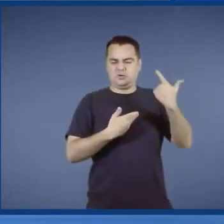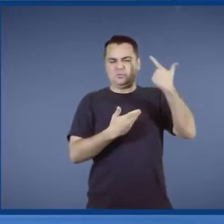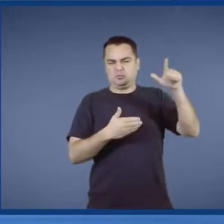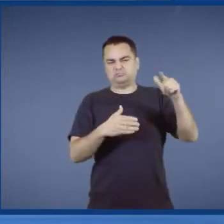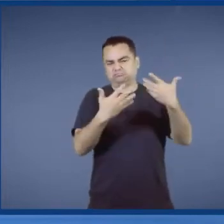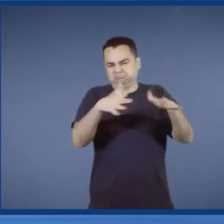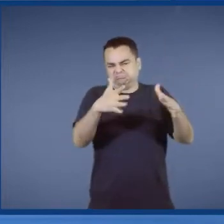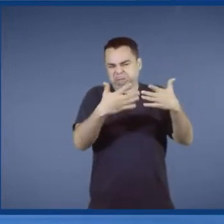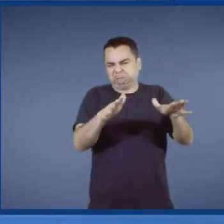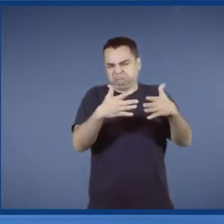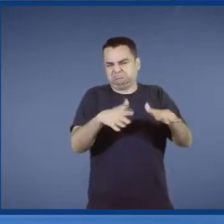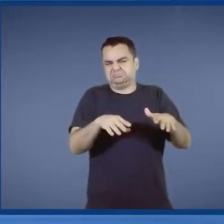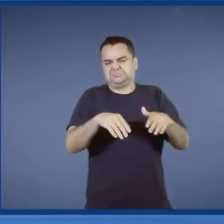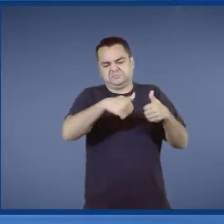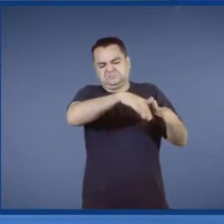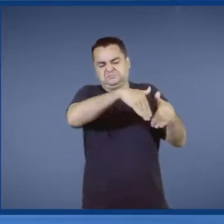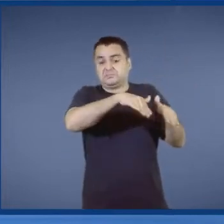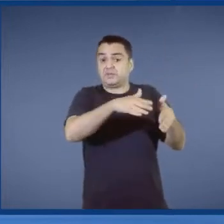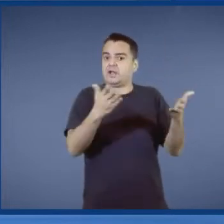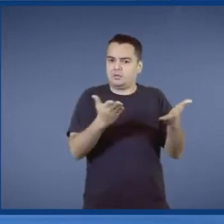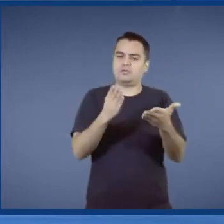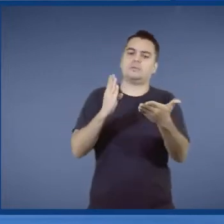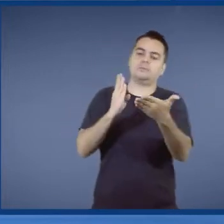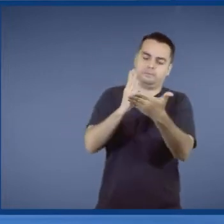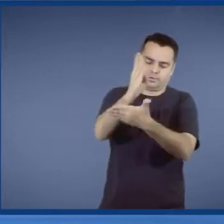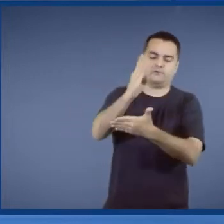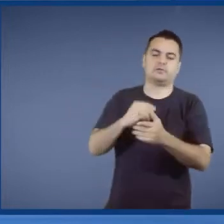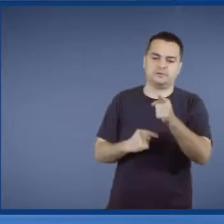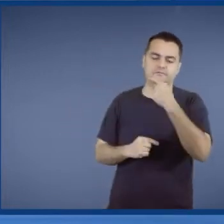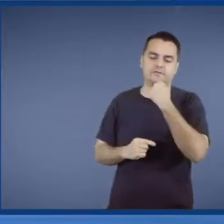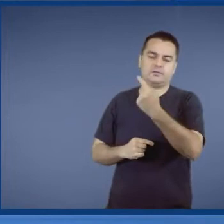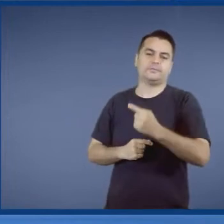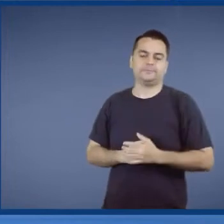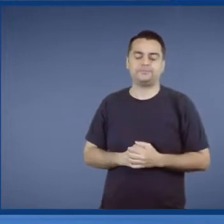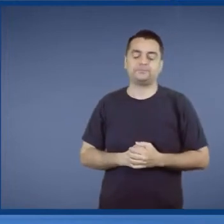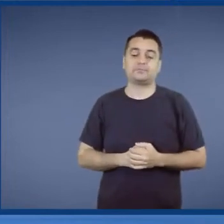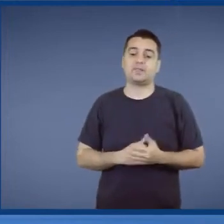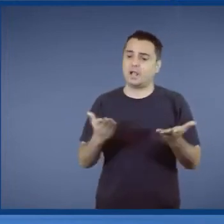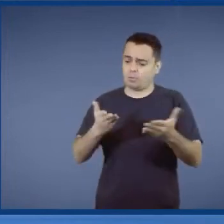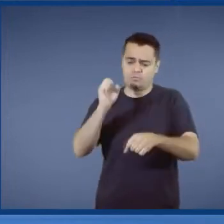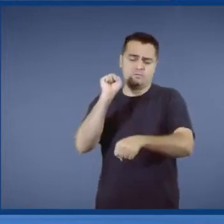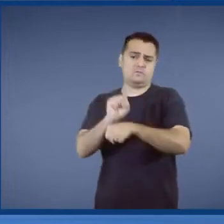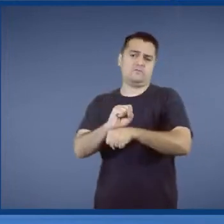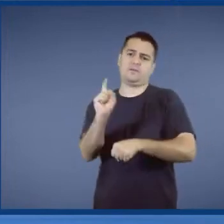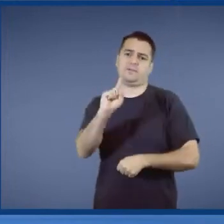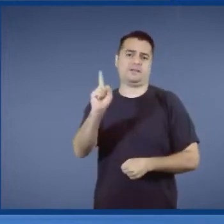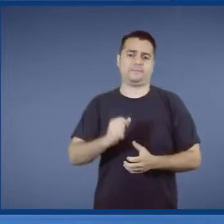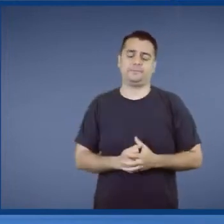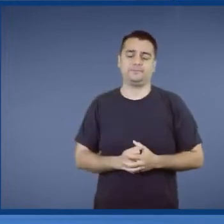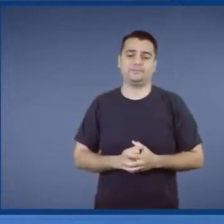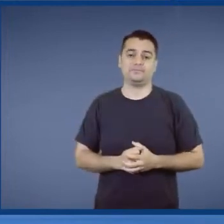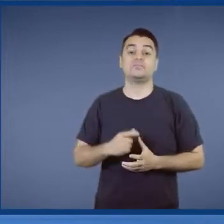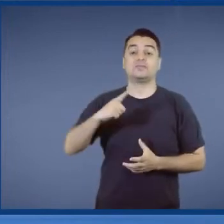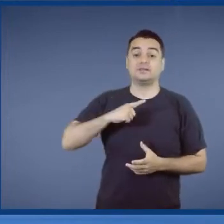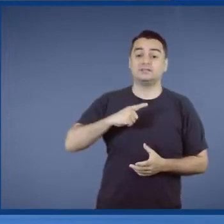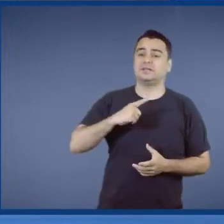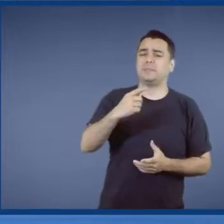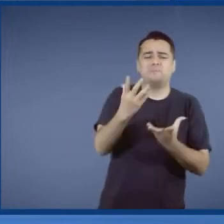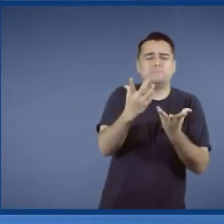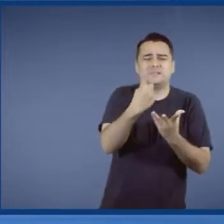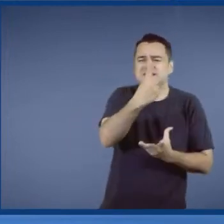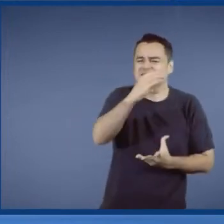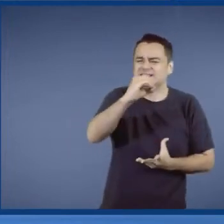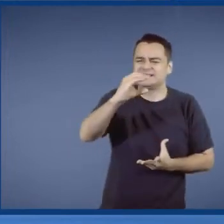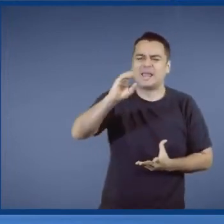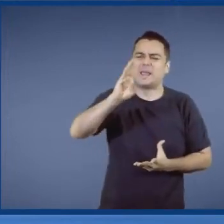foram gerados 50 bilhões de investimentos em saneamento em leilões. E esse ano vai mais uma carga. E isso não vai parar mais. São centenas de bilhões de reais